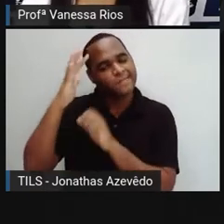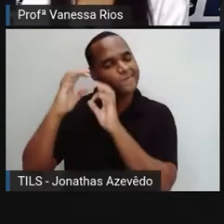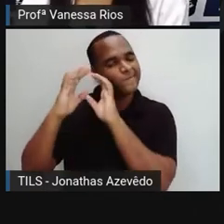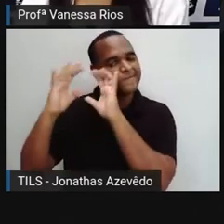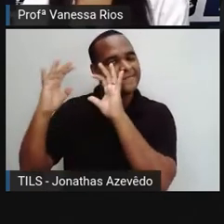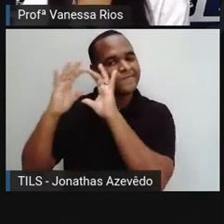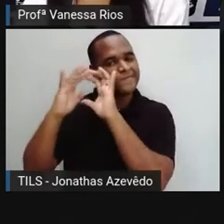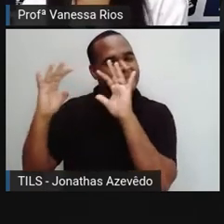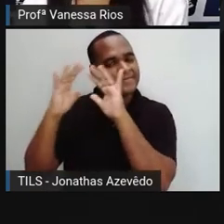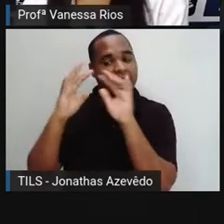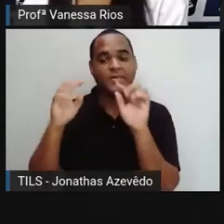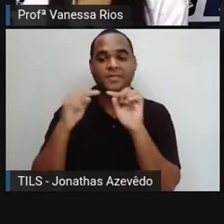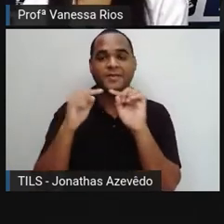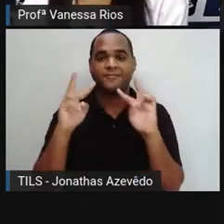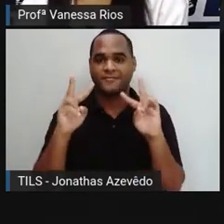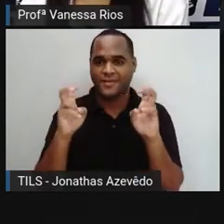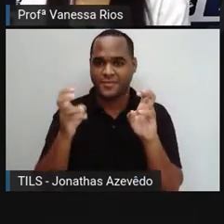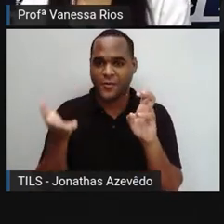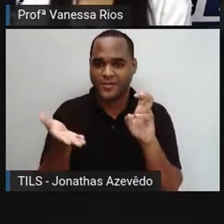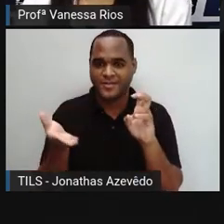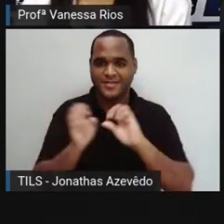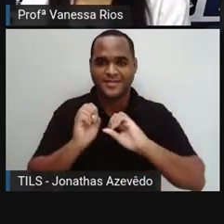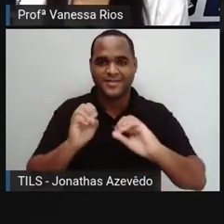sobre o tema desta aula?